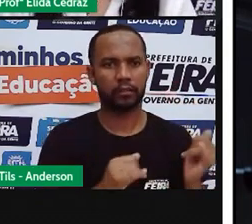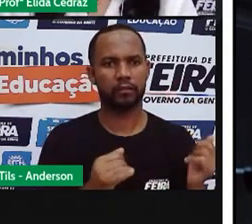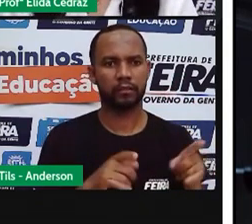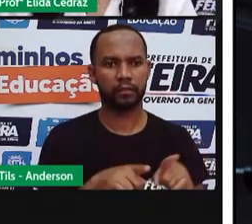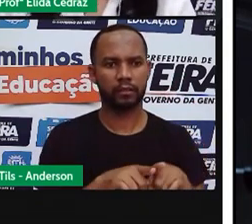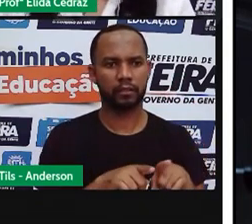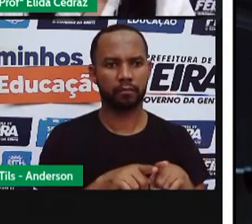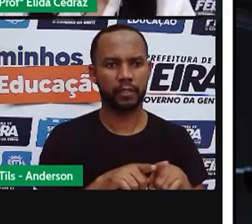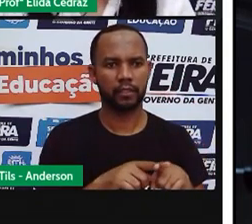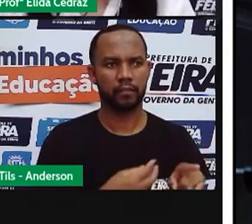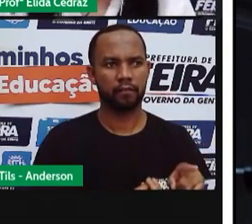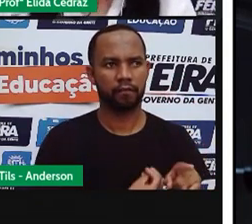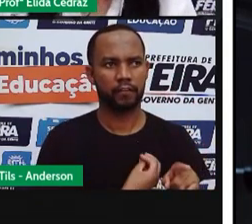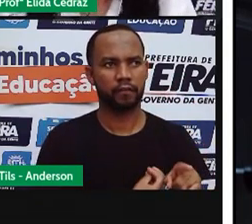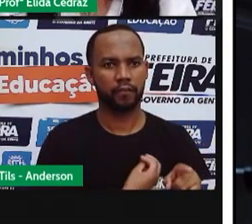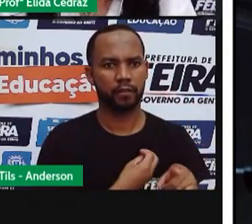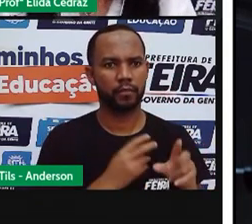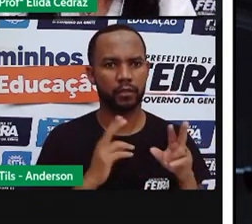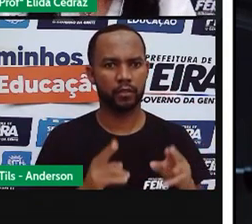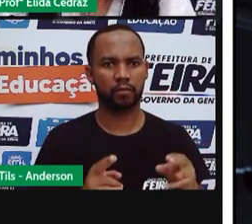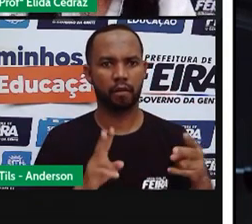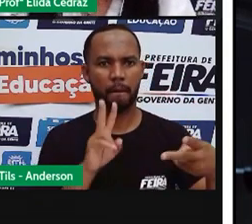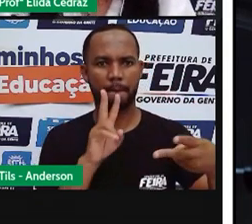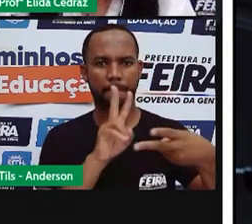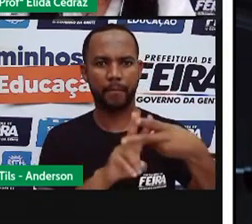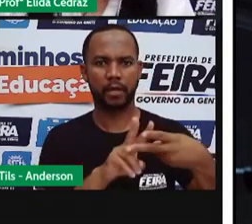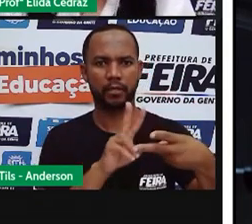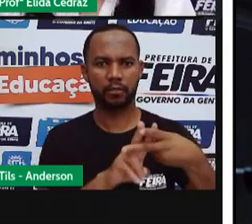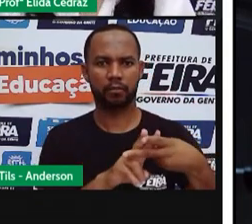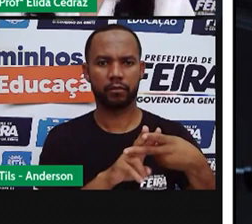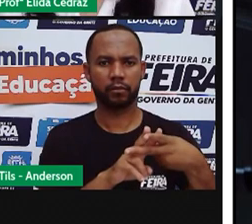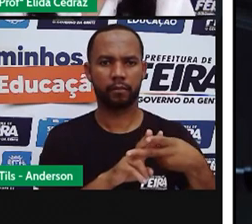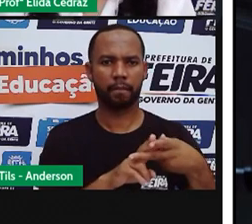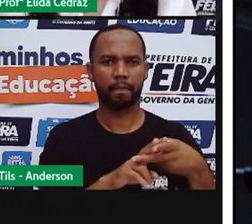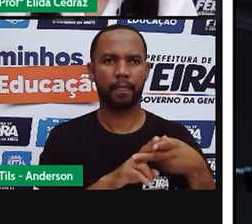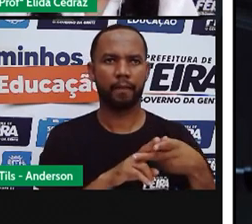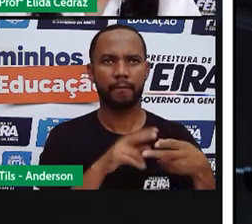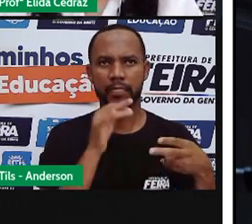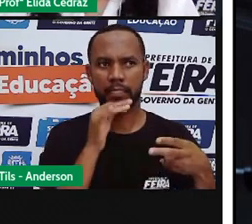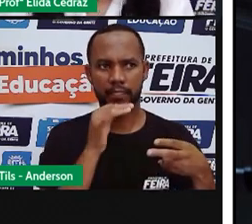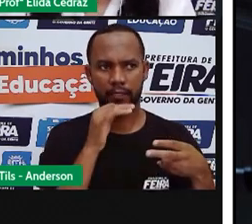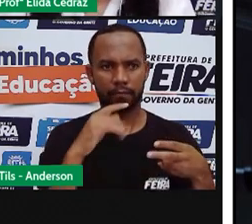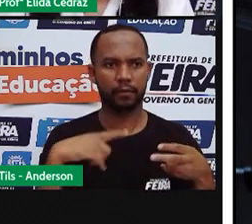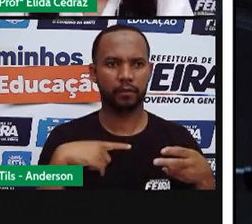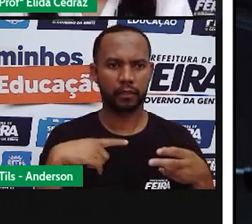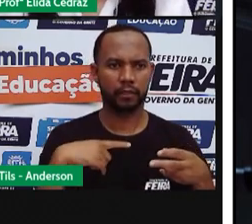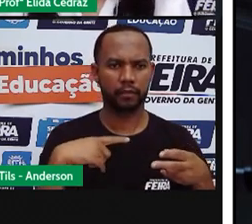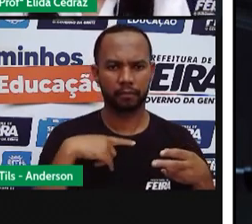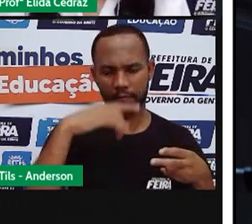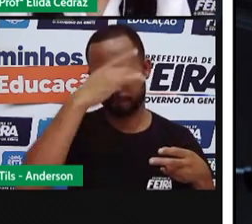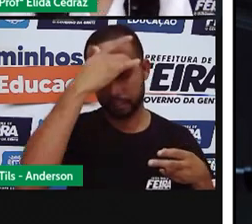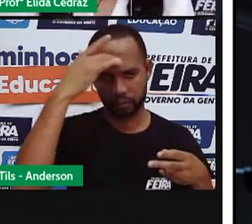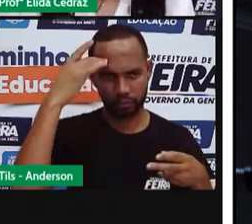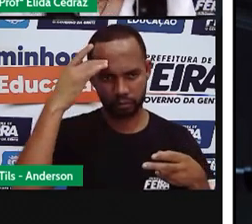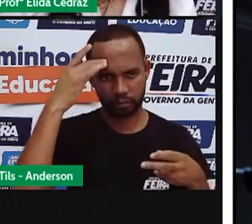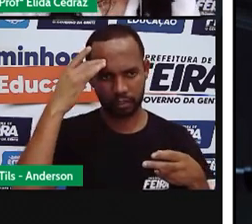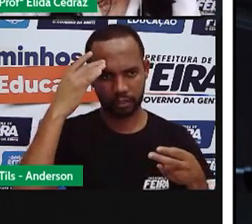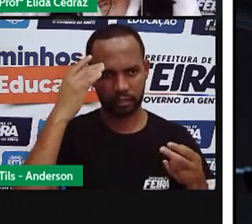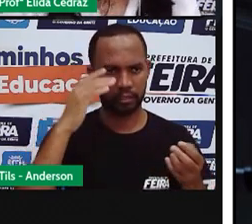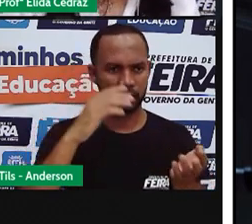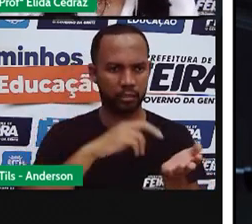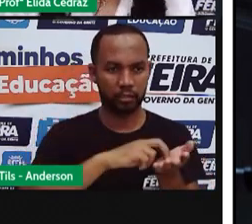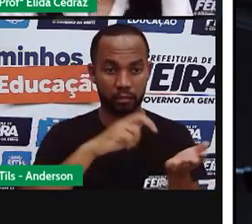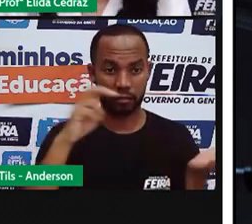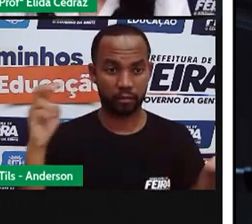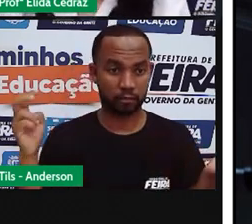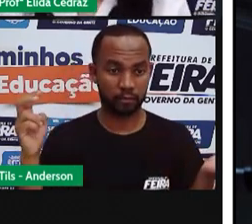Vivemos aprisionados. Existem pessoas hoje em dia que, a fim que acordam, elas vão direto para